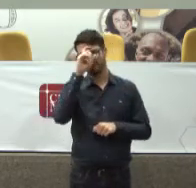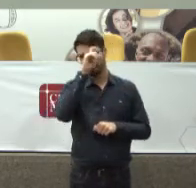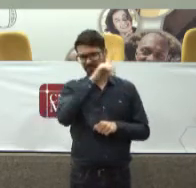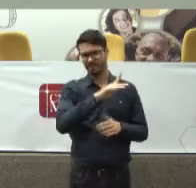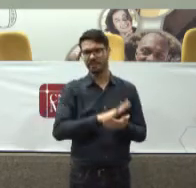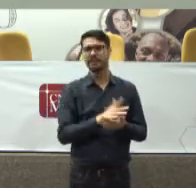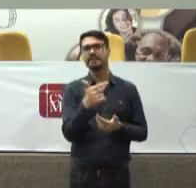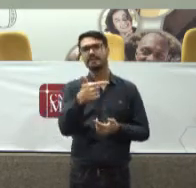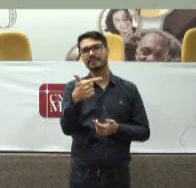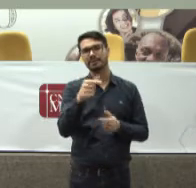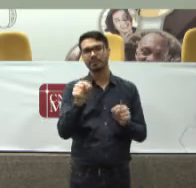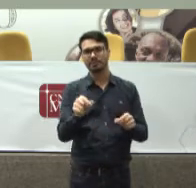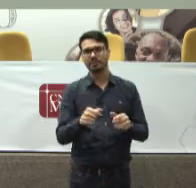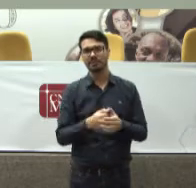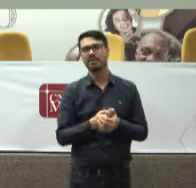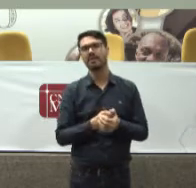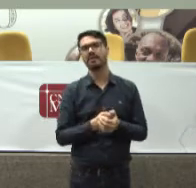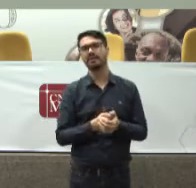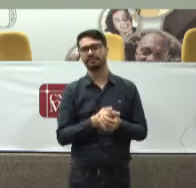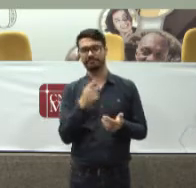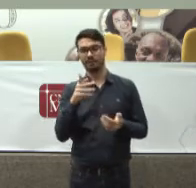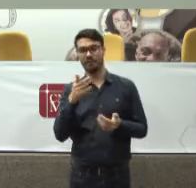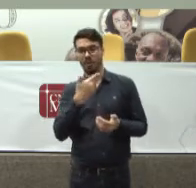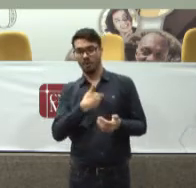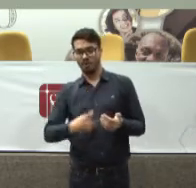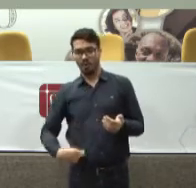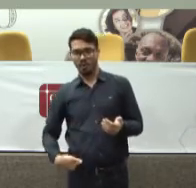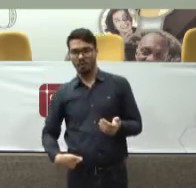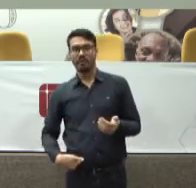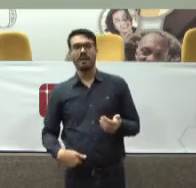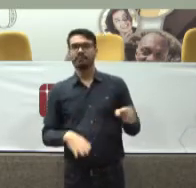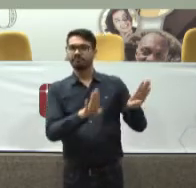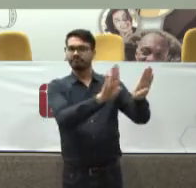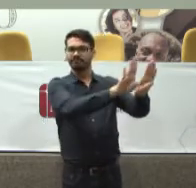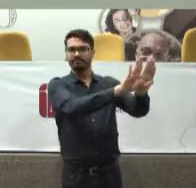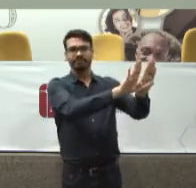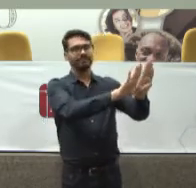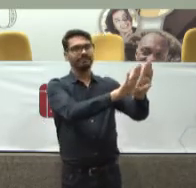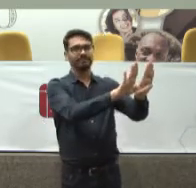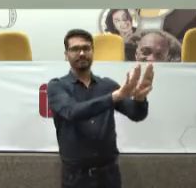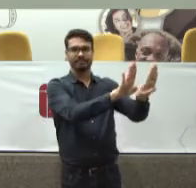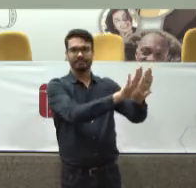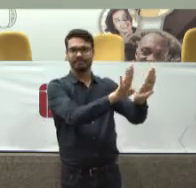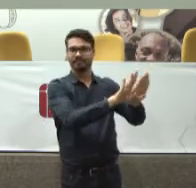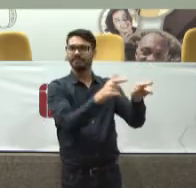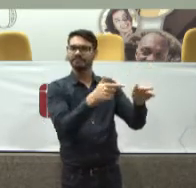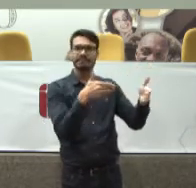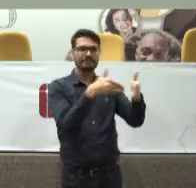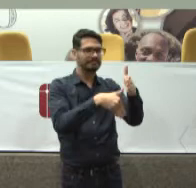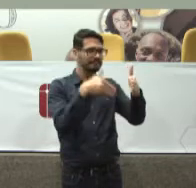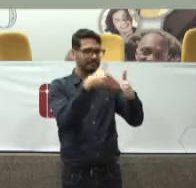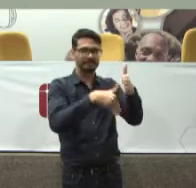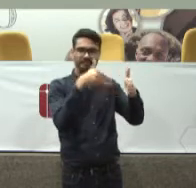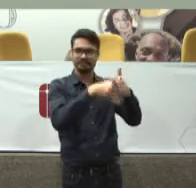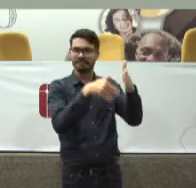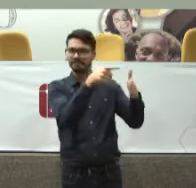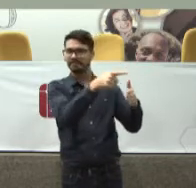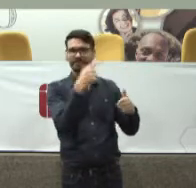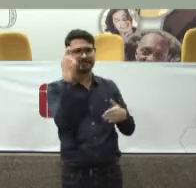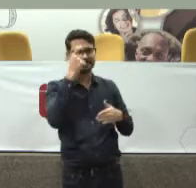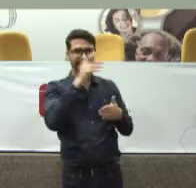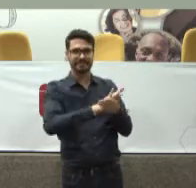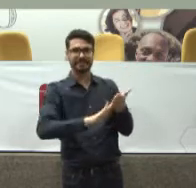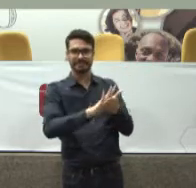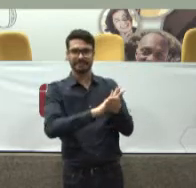A segunda hipótese É quando o governo Não abre negociação Não abre Você tenta daqui Tenta dali Tenta,